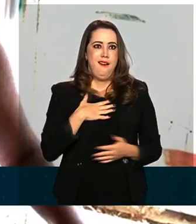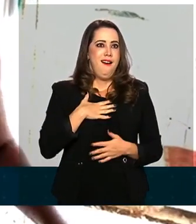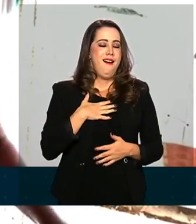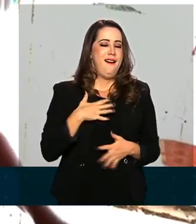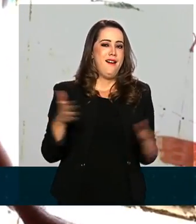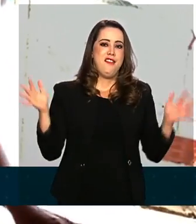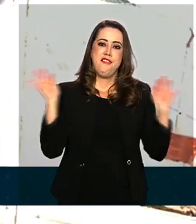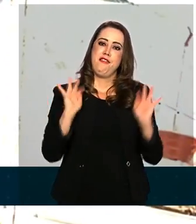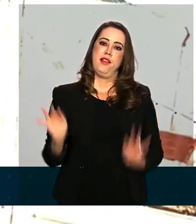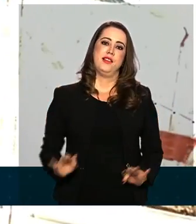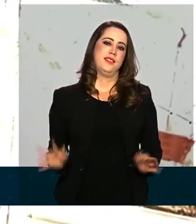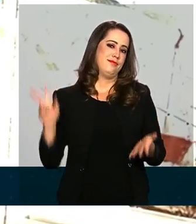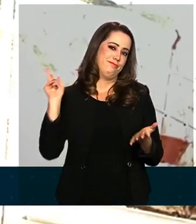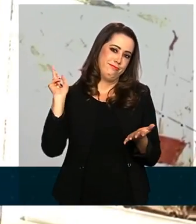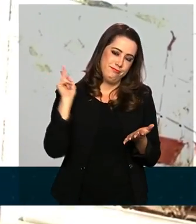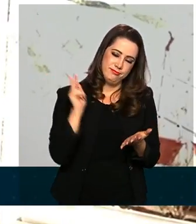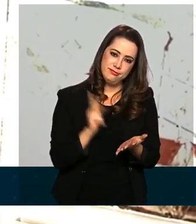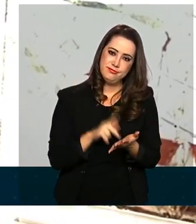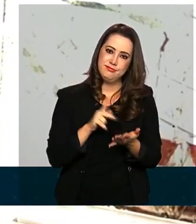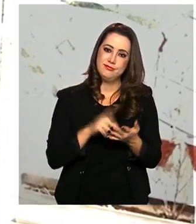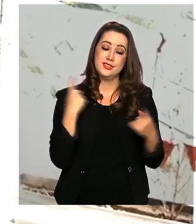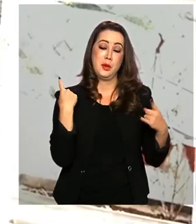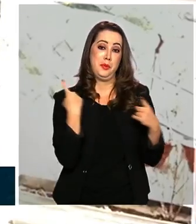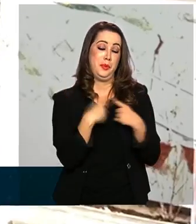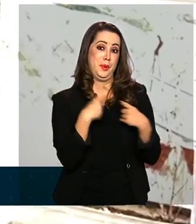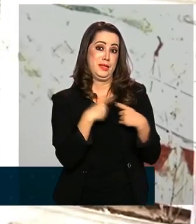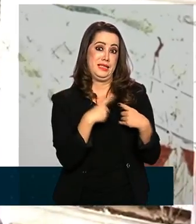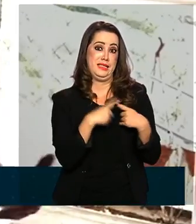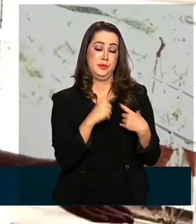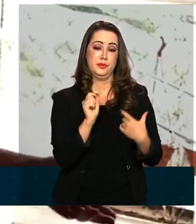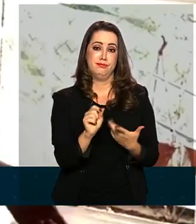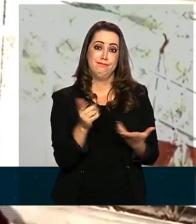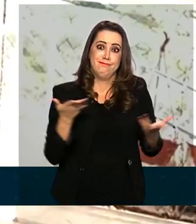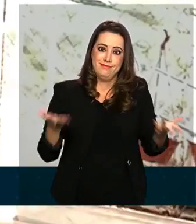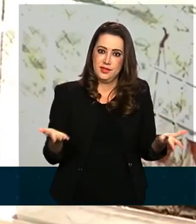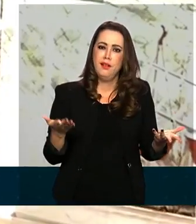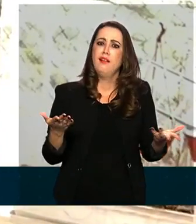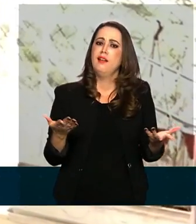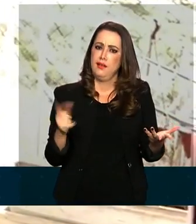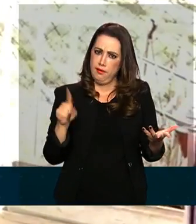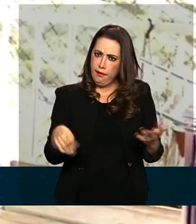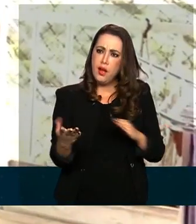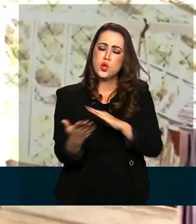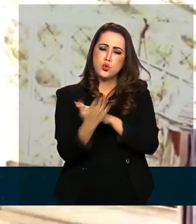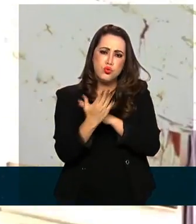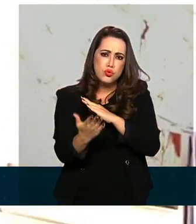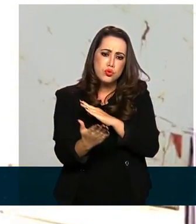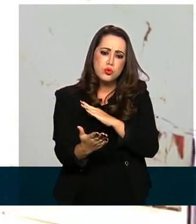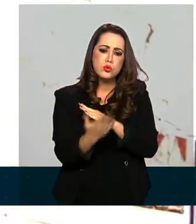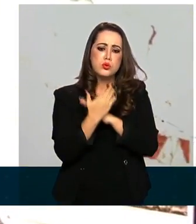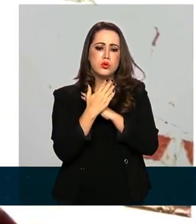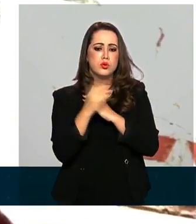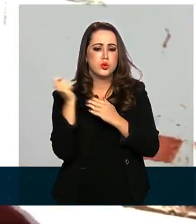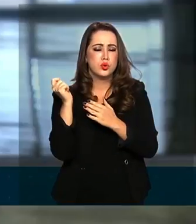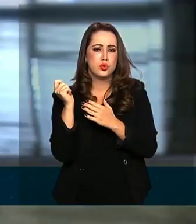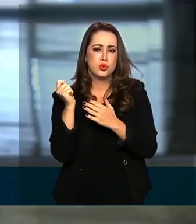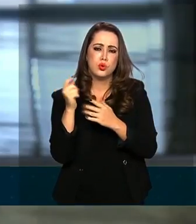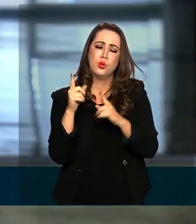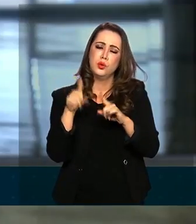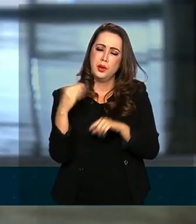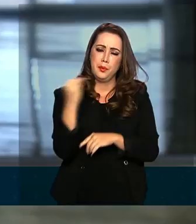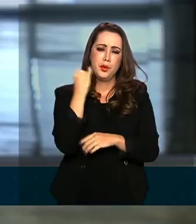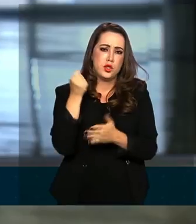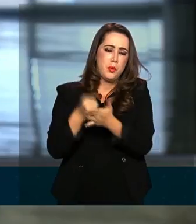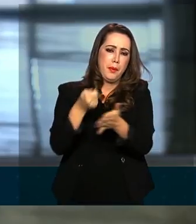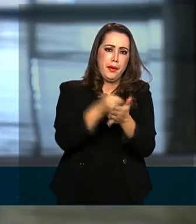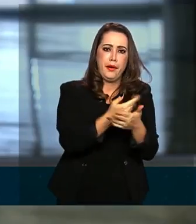feliz mesmo. É porque, né, é muita coisa, né, para pagar contas. Os